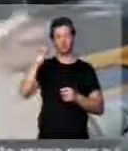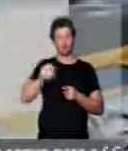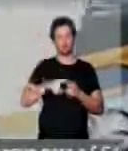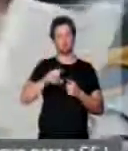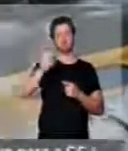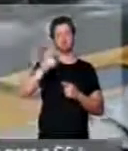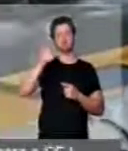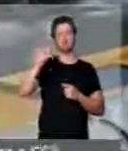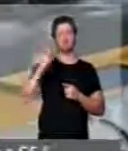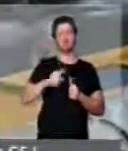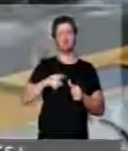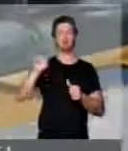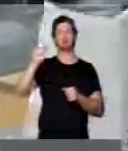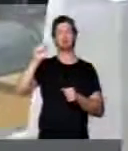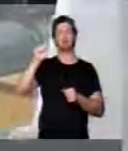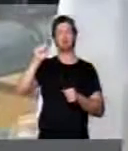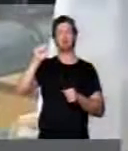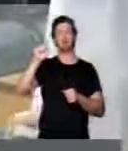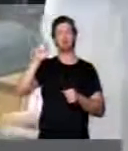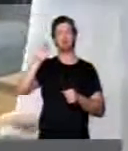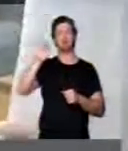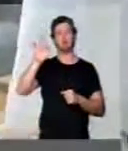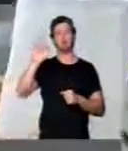Talhada, Salgueiro, depois eu vou dar para menina copiar... Amém.